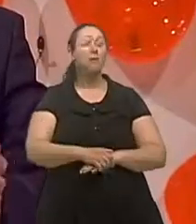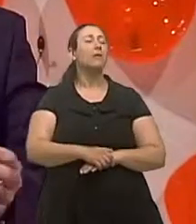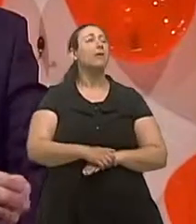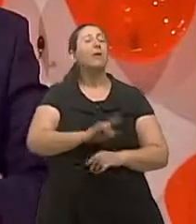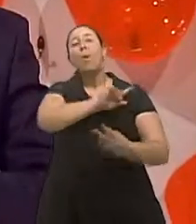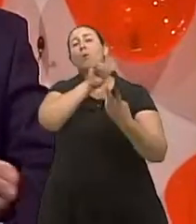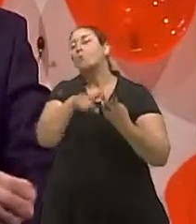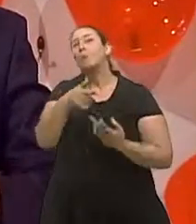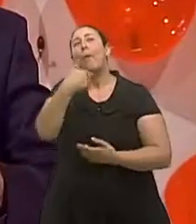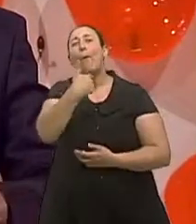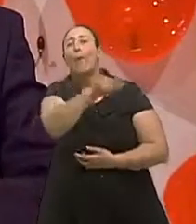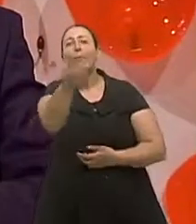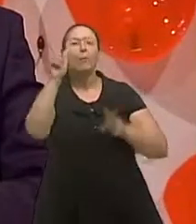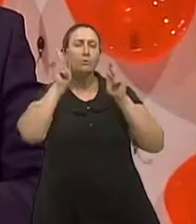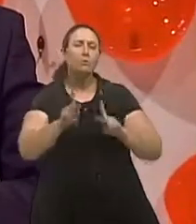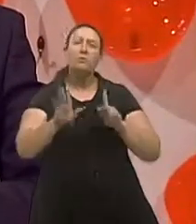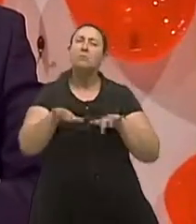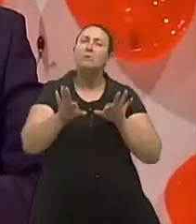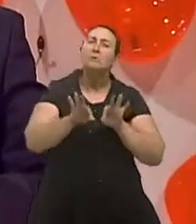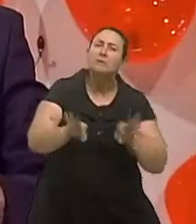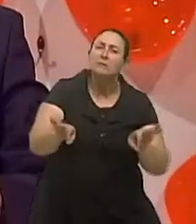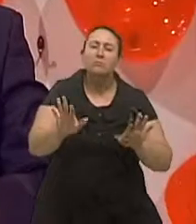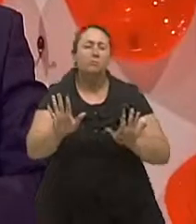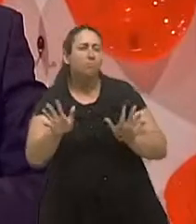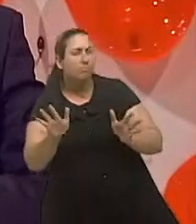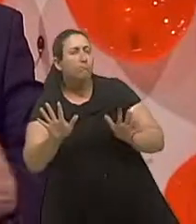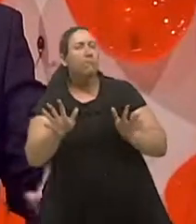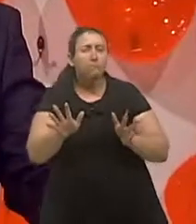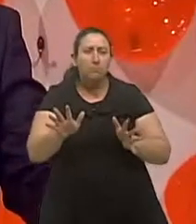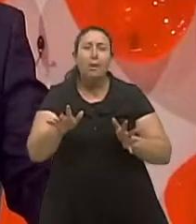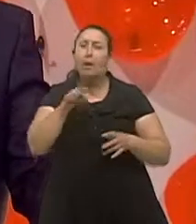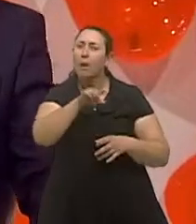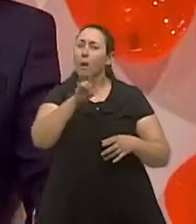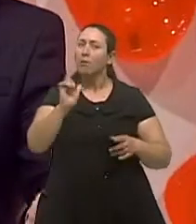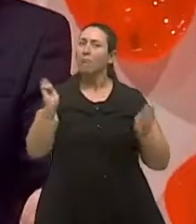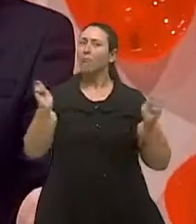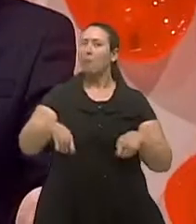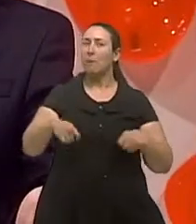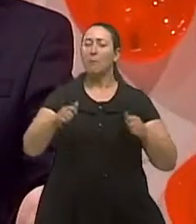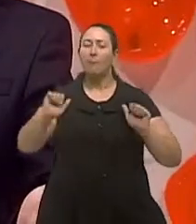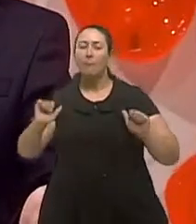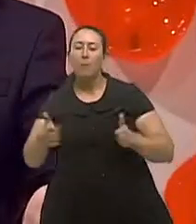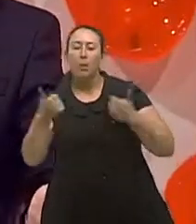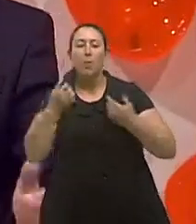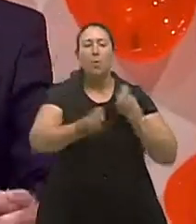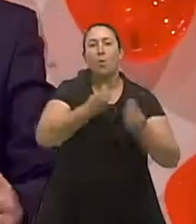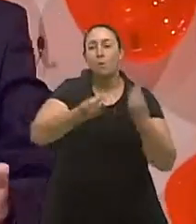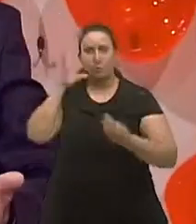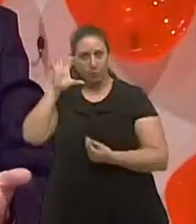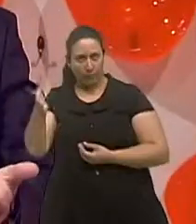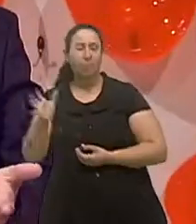quadros mais leves e mais intermediários tendem a ter uma maior amplitude de opções terapêuticas né